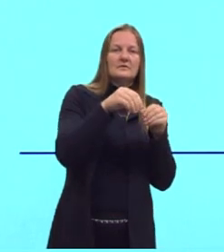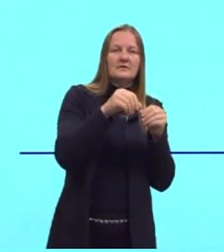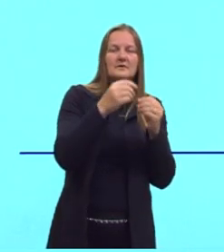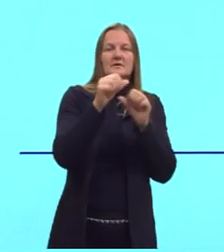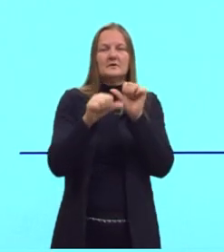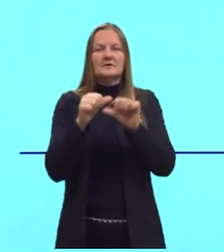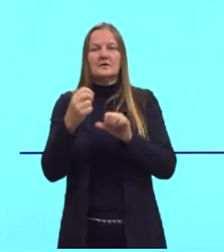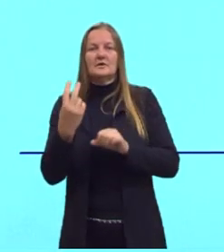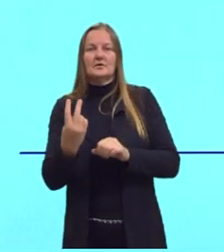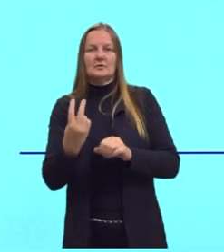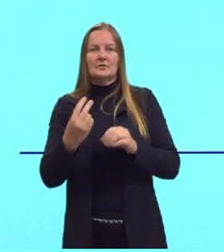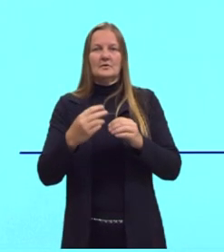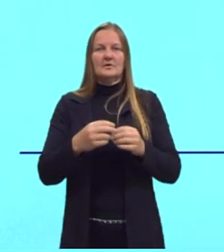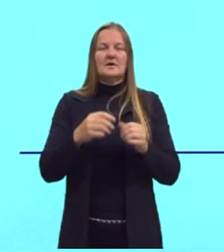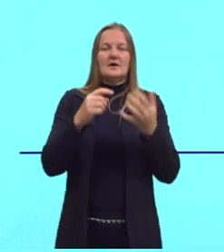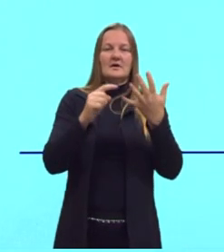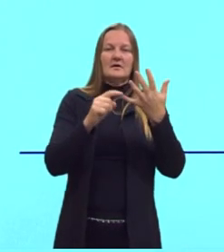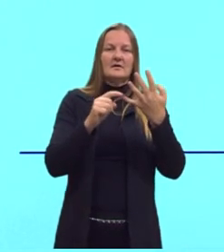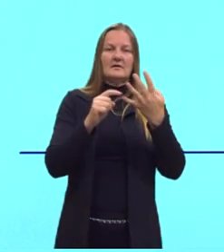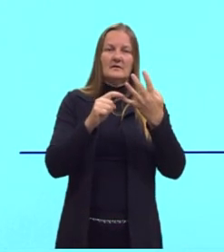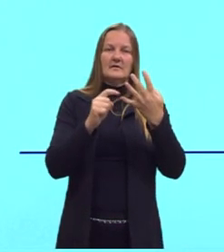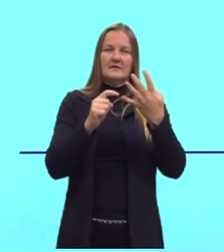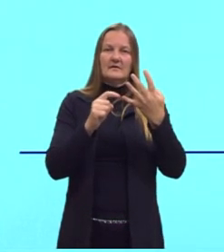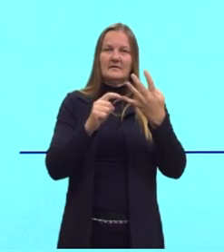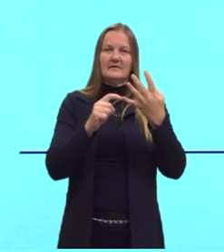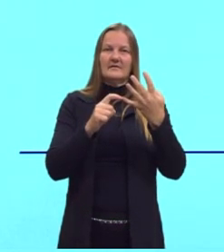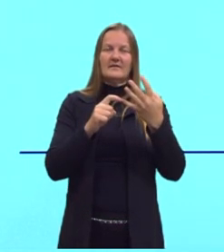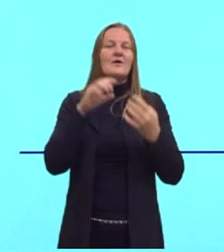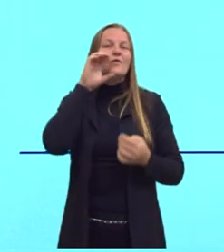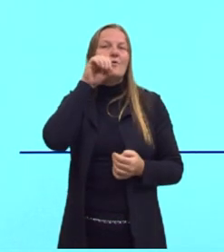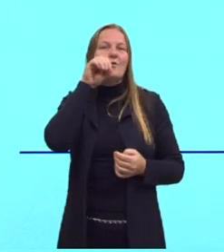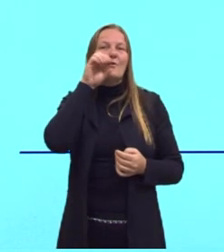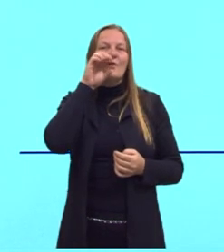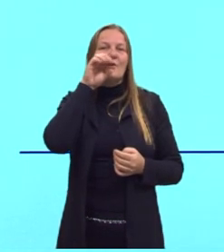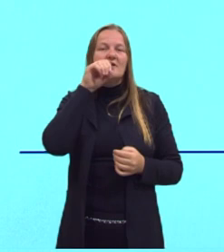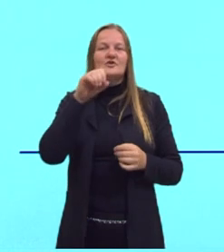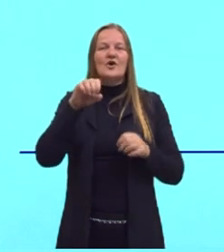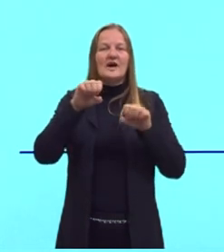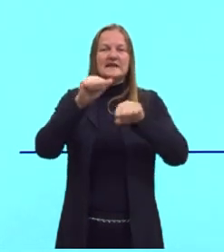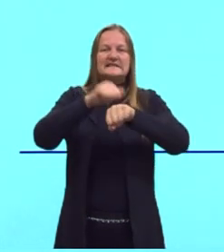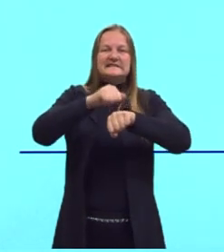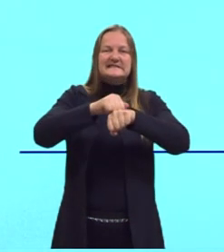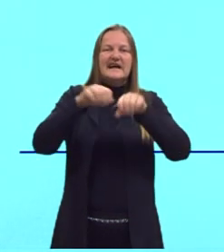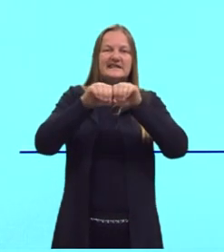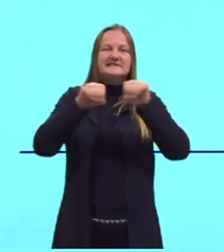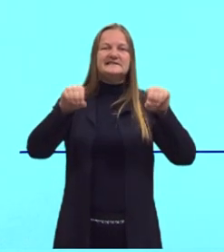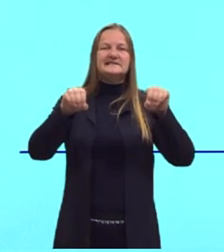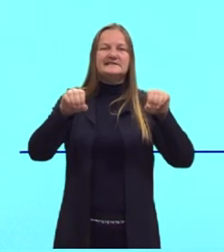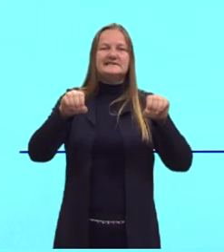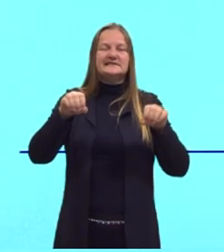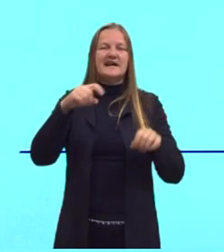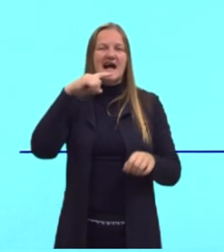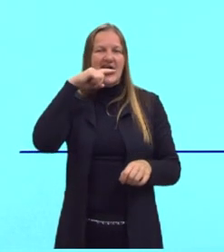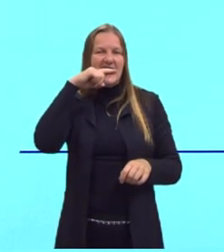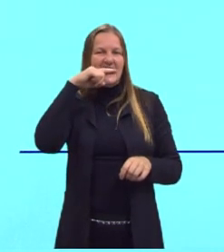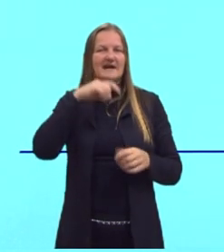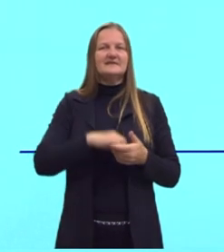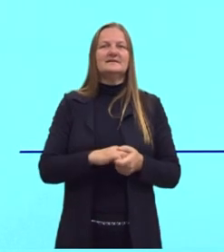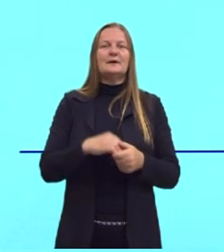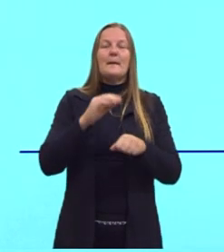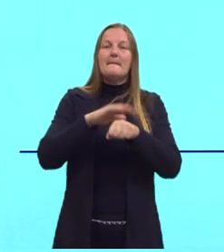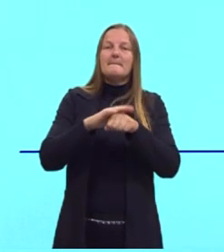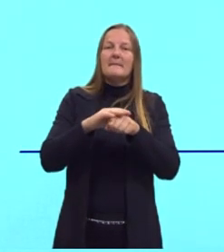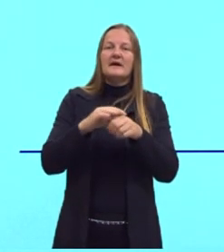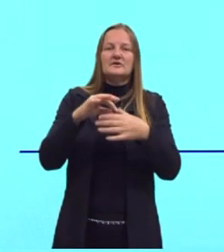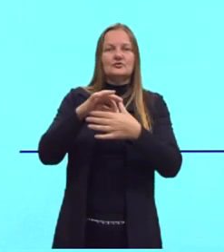E na última, na quarta e última, eu tenho um cachorro com um osso seco, um ossinho já, mais